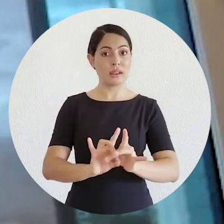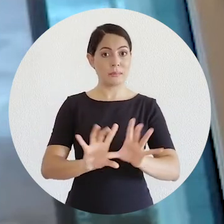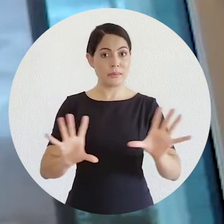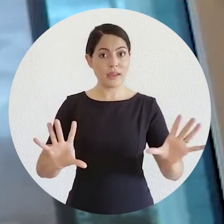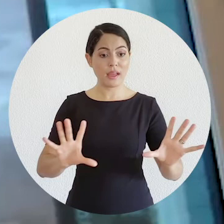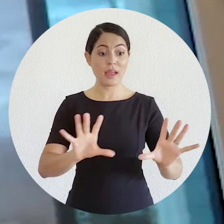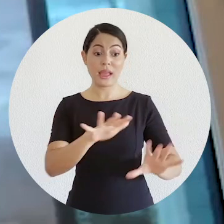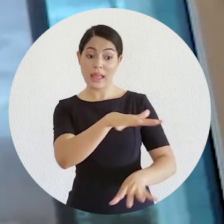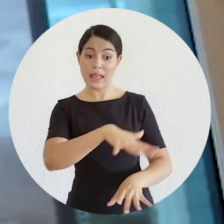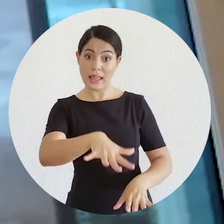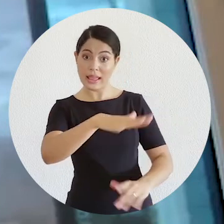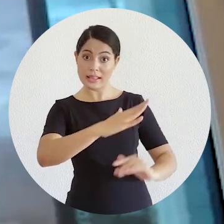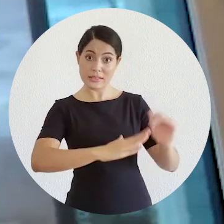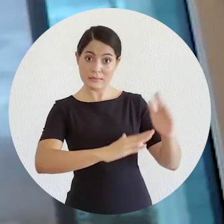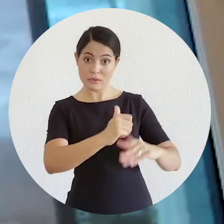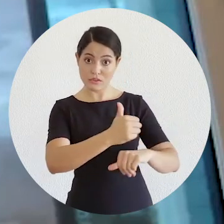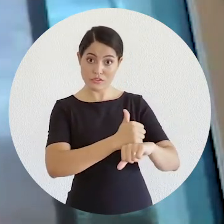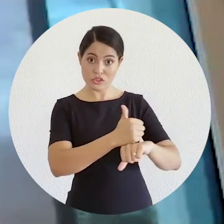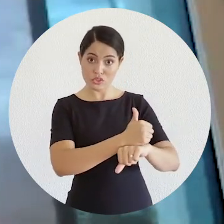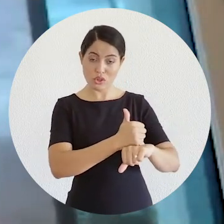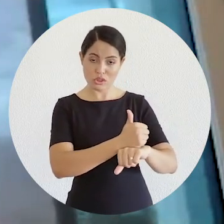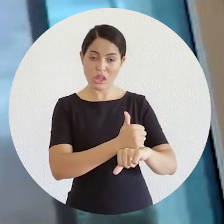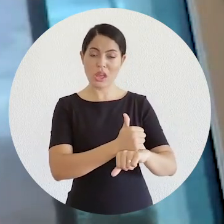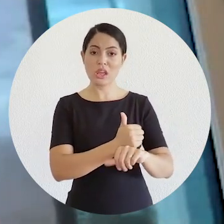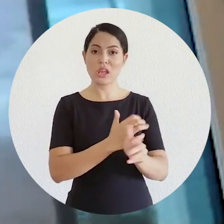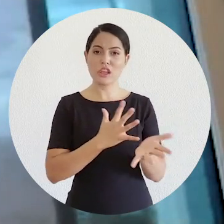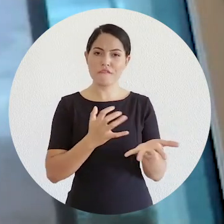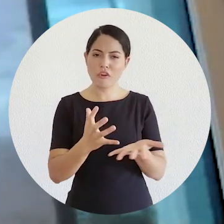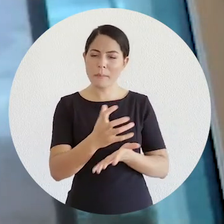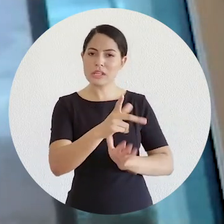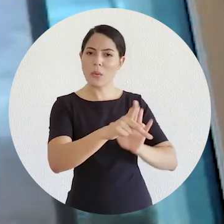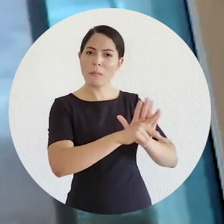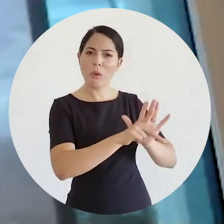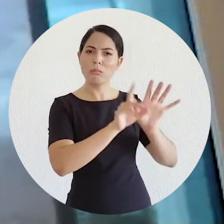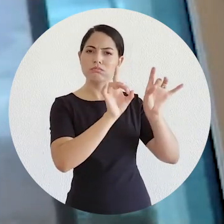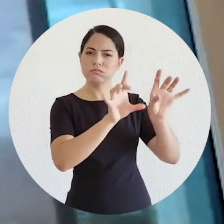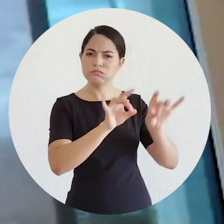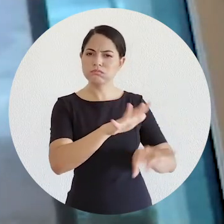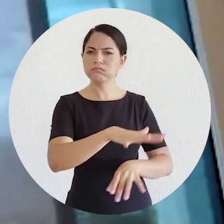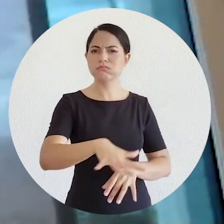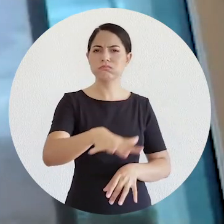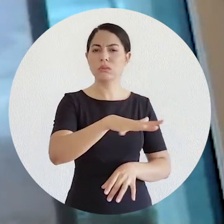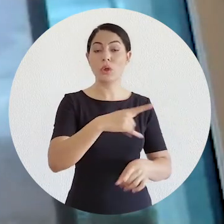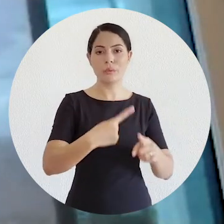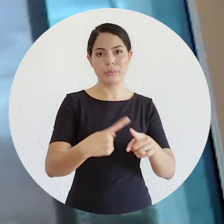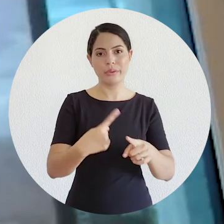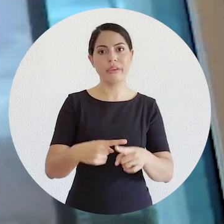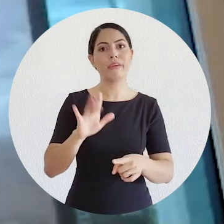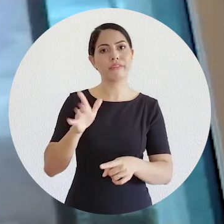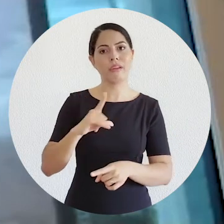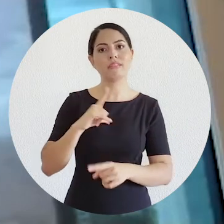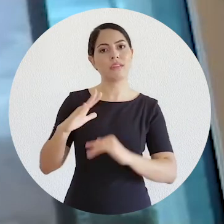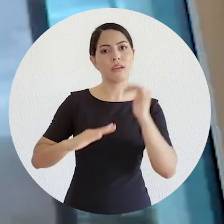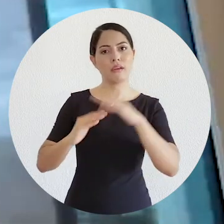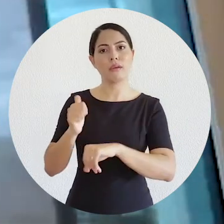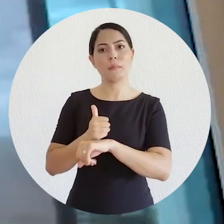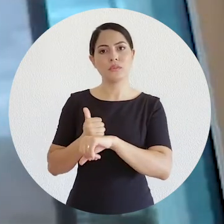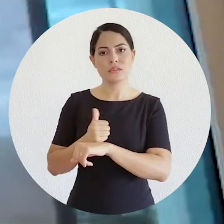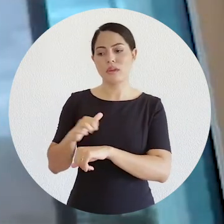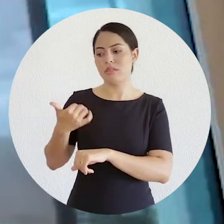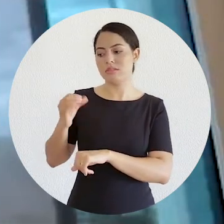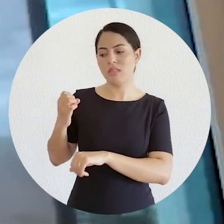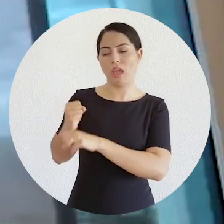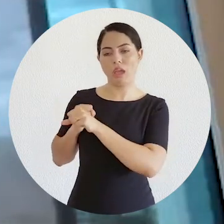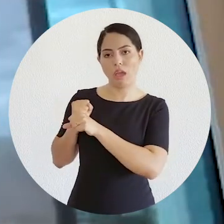dispensada a esses profissionais qualquer tipo de formação específica, porque os 10 anos de